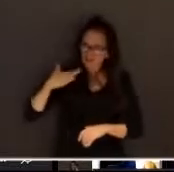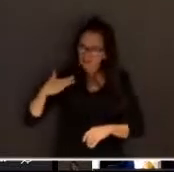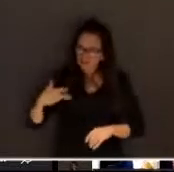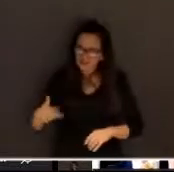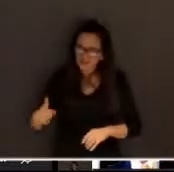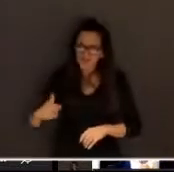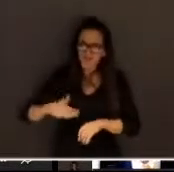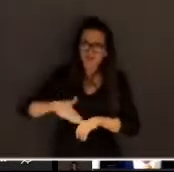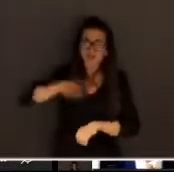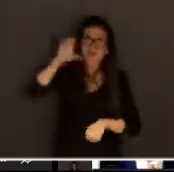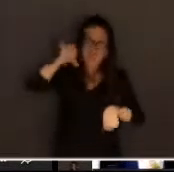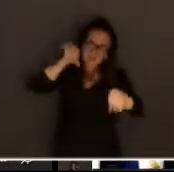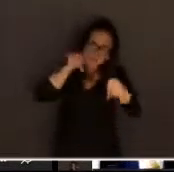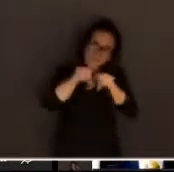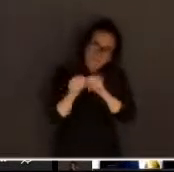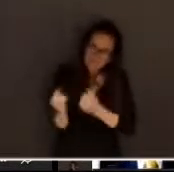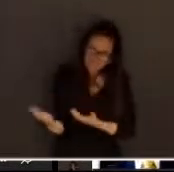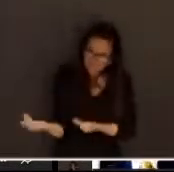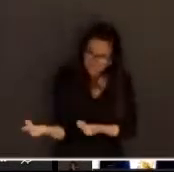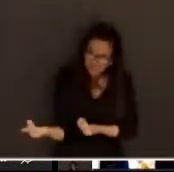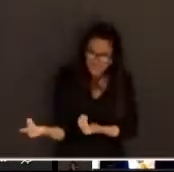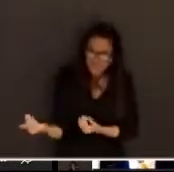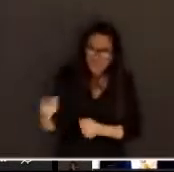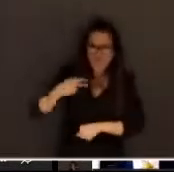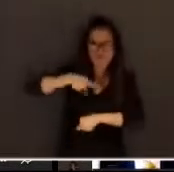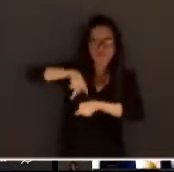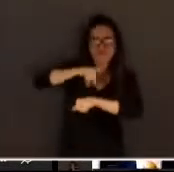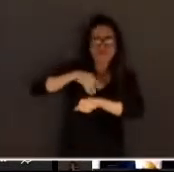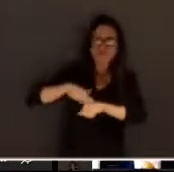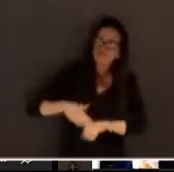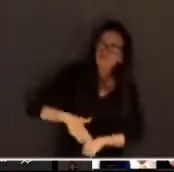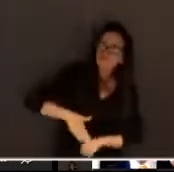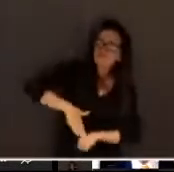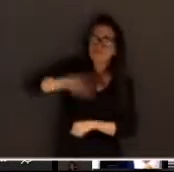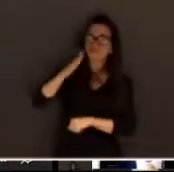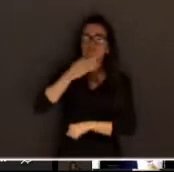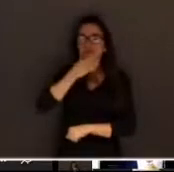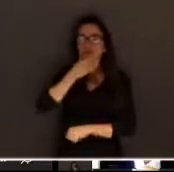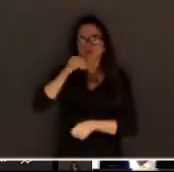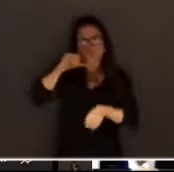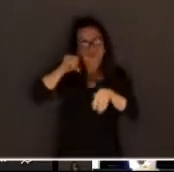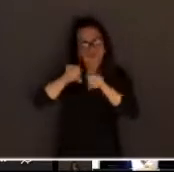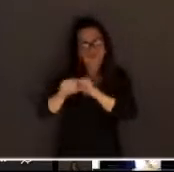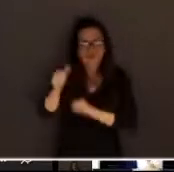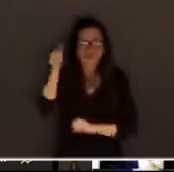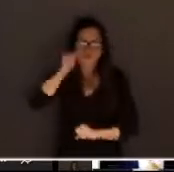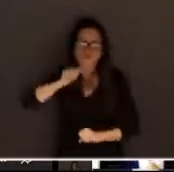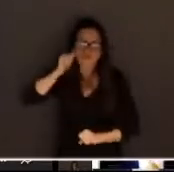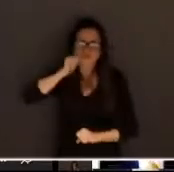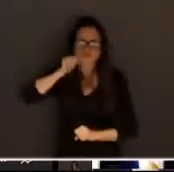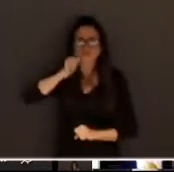que mais mata adolescentes, um dos países que mais mata homens, mulheres,